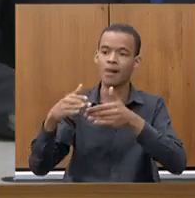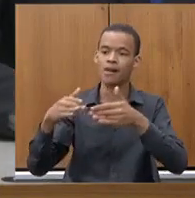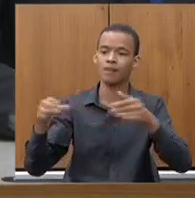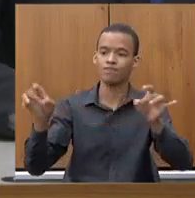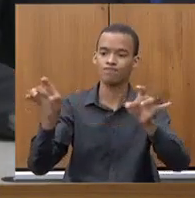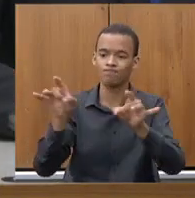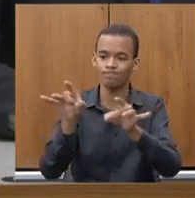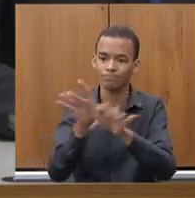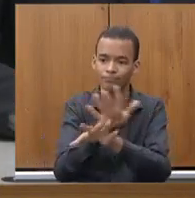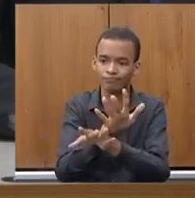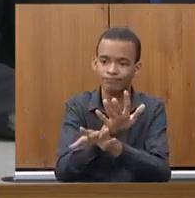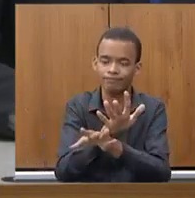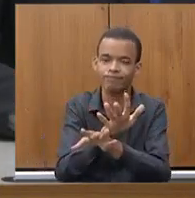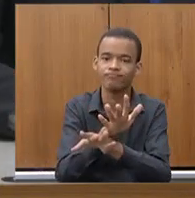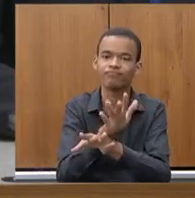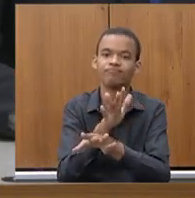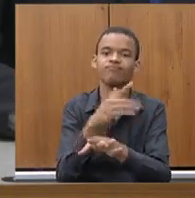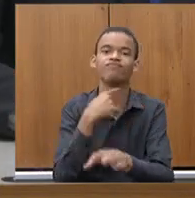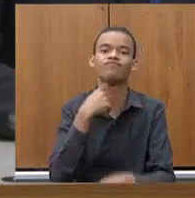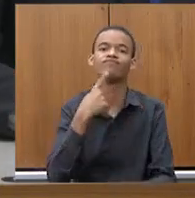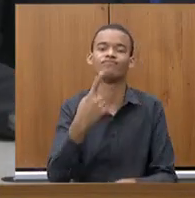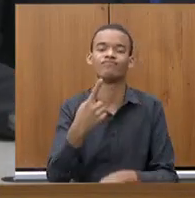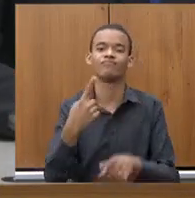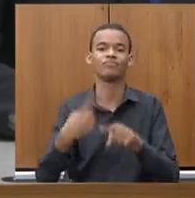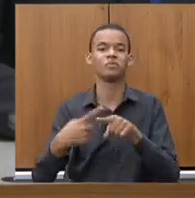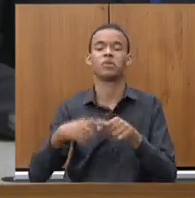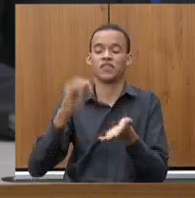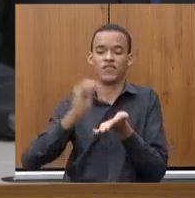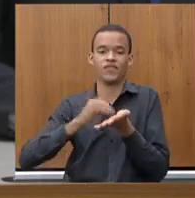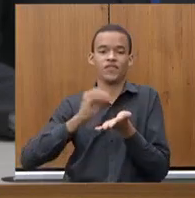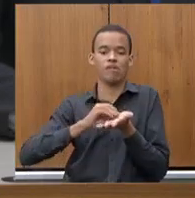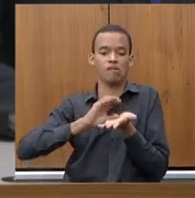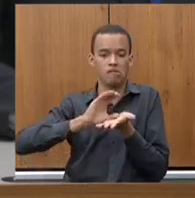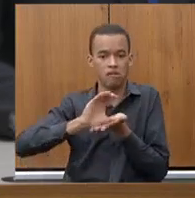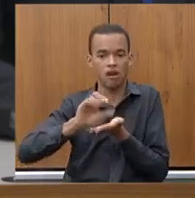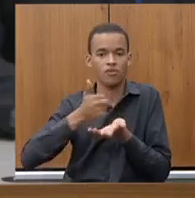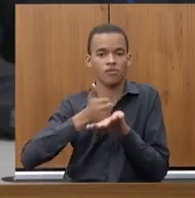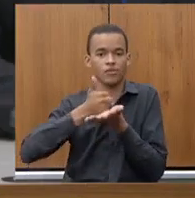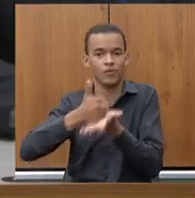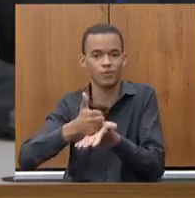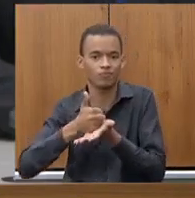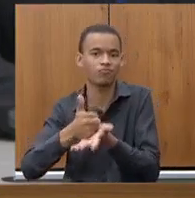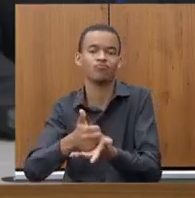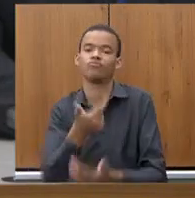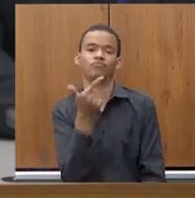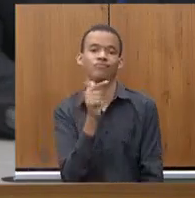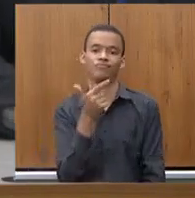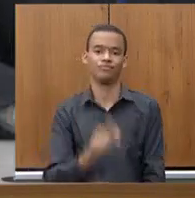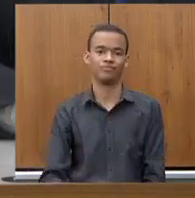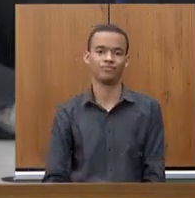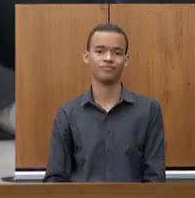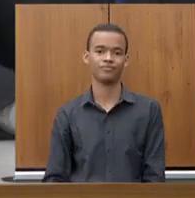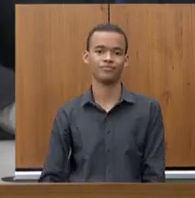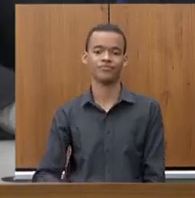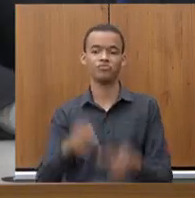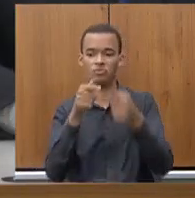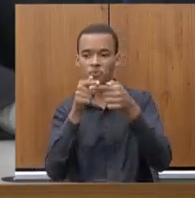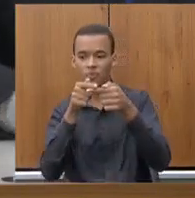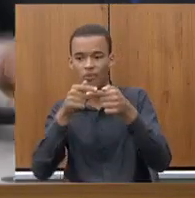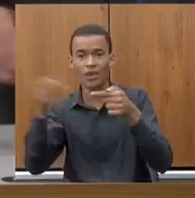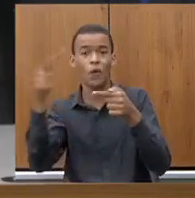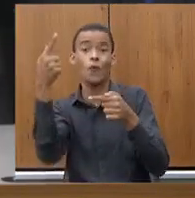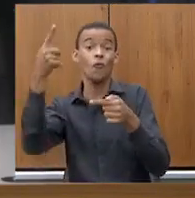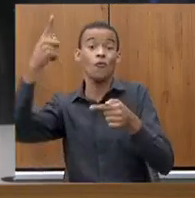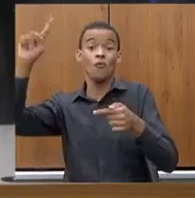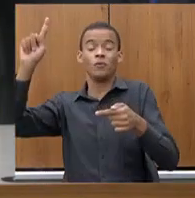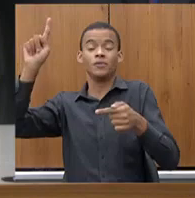tratorista, ele tem que fazer aquele serviço, tem que passar aquele defensivo naquela semana e não tem, não tem como contratar devido